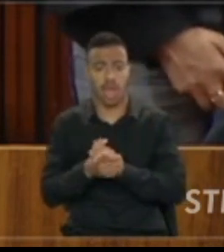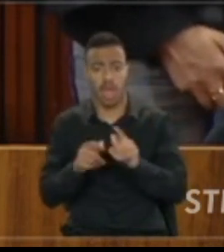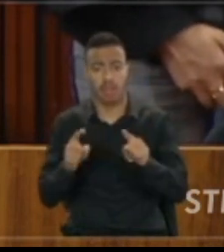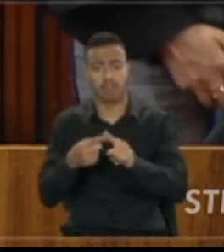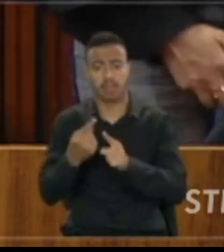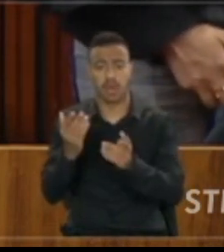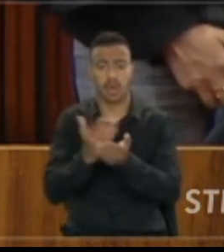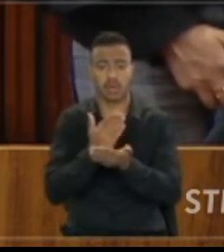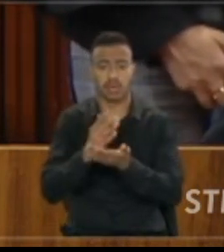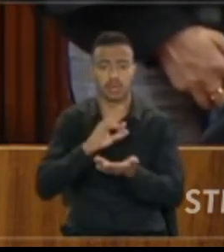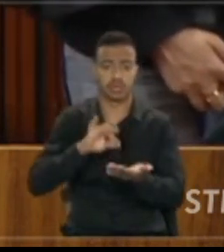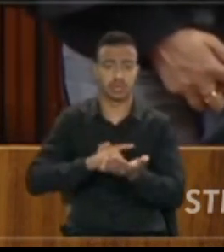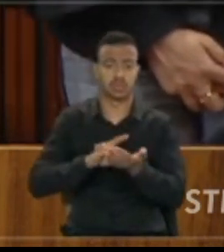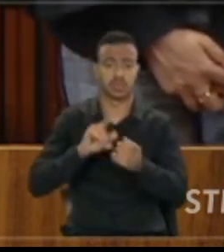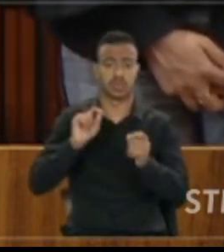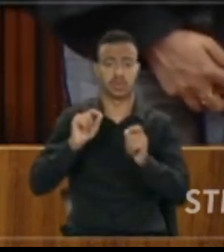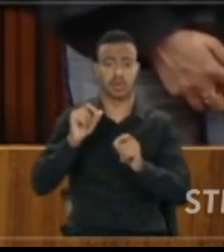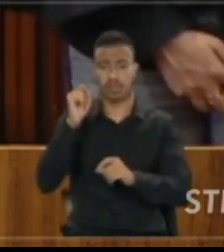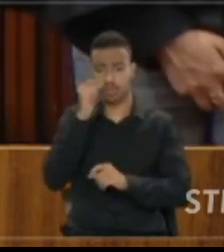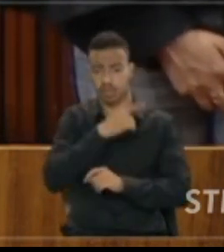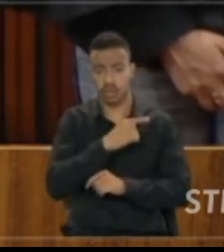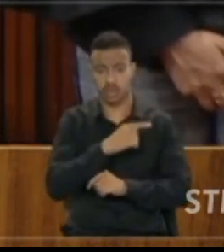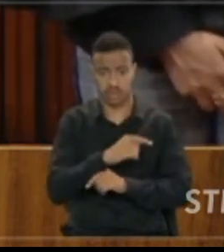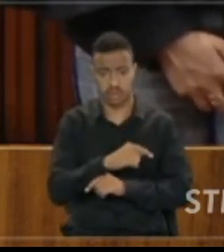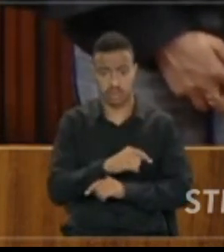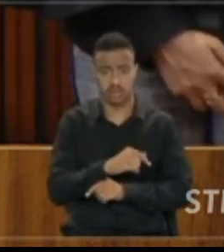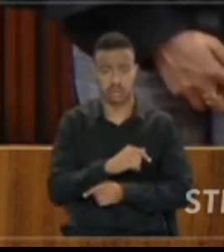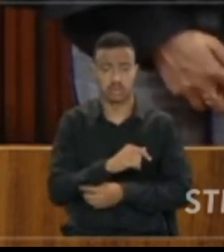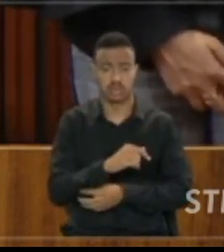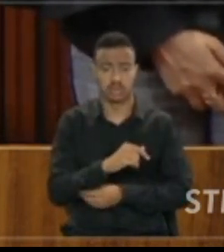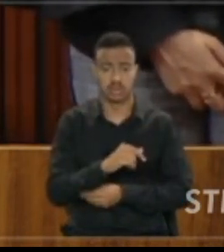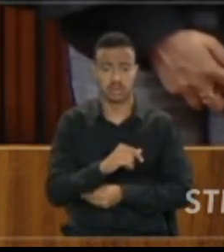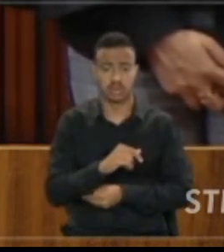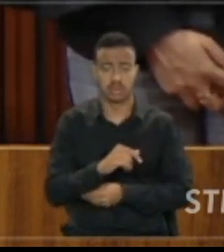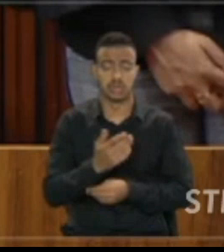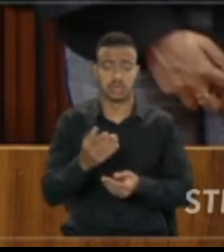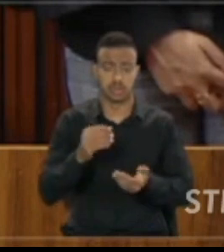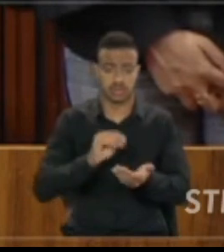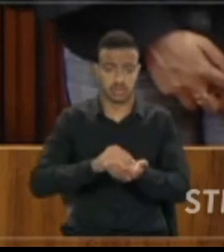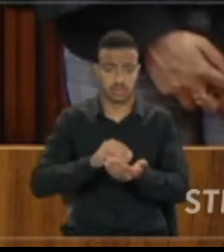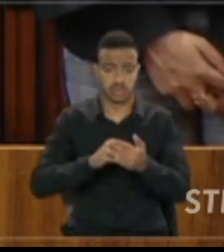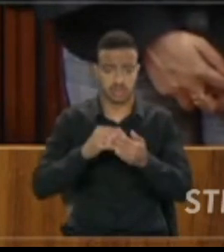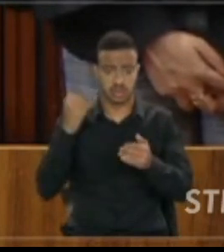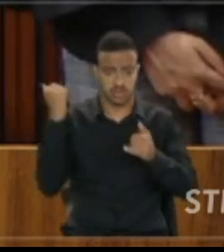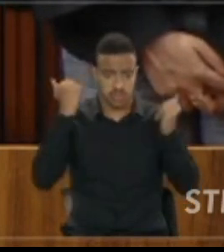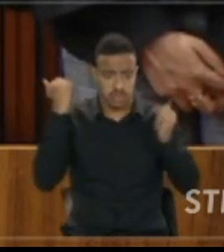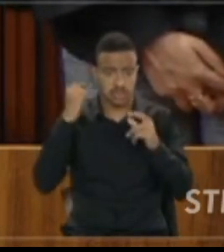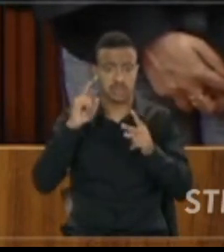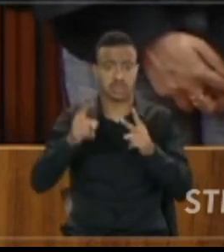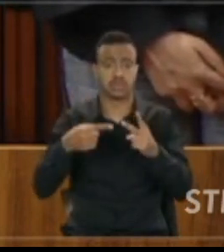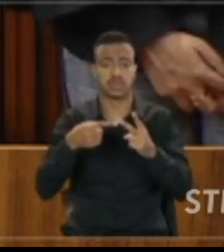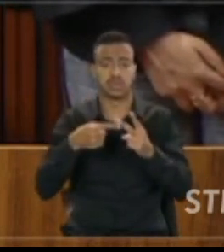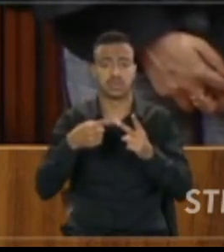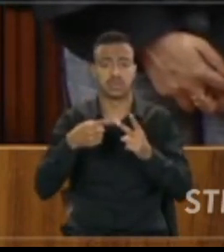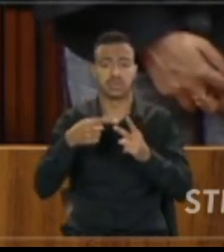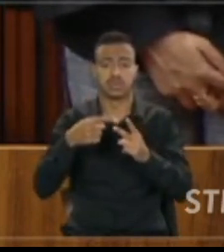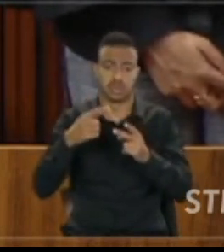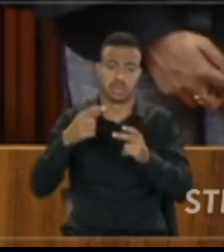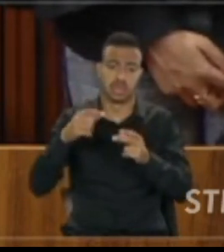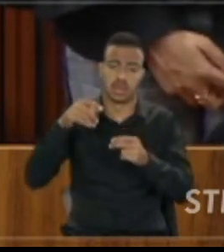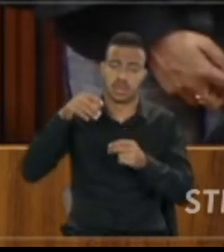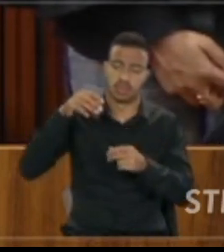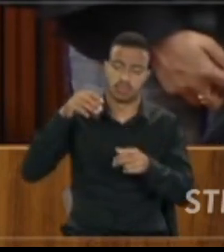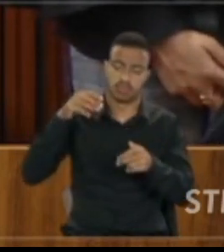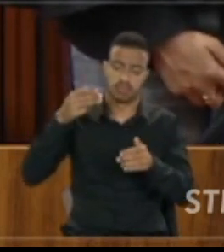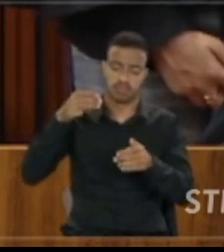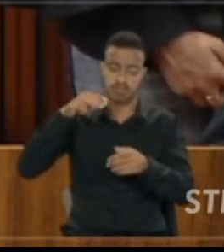verdadeiras chegando a uma conclusão falsa, indicando a desinformação. E a segunda, mídias tradicionais